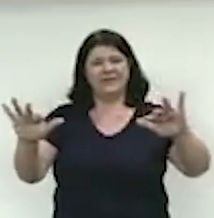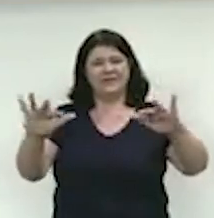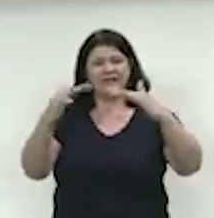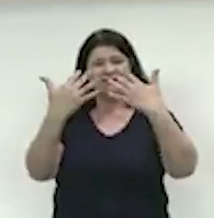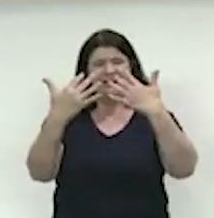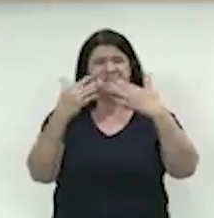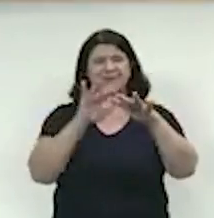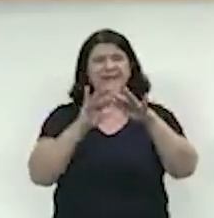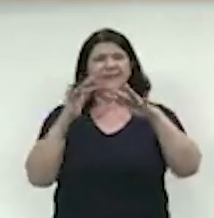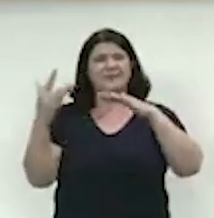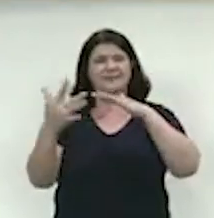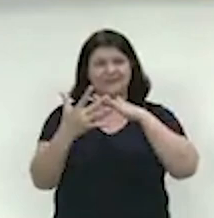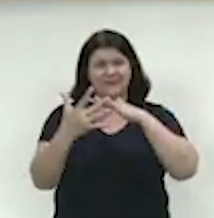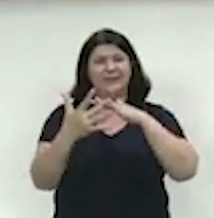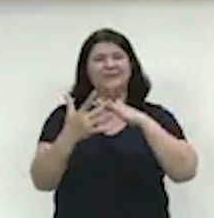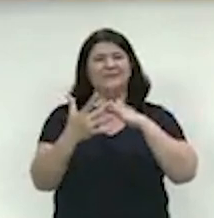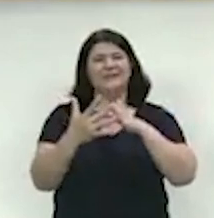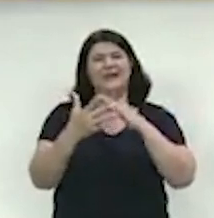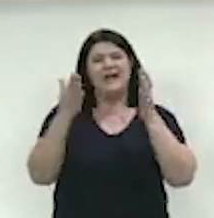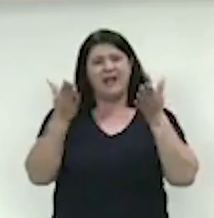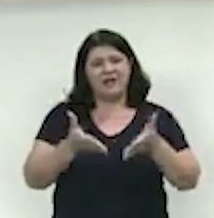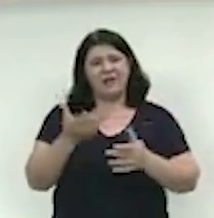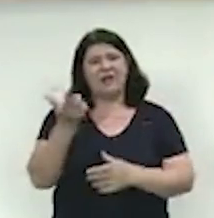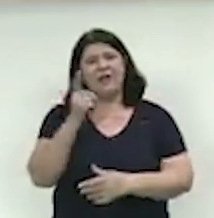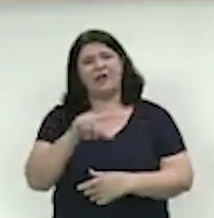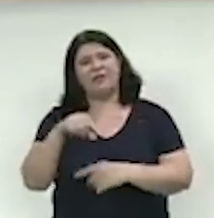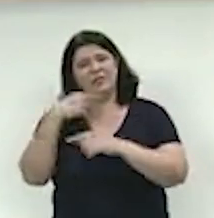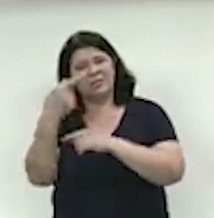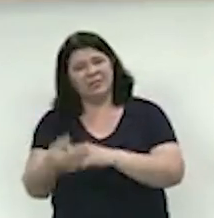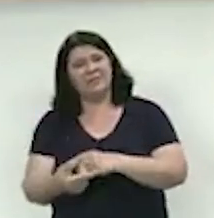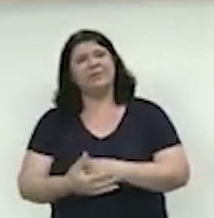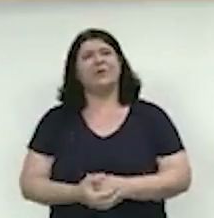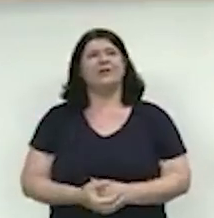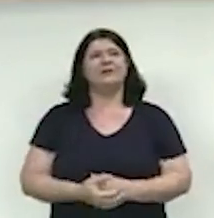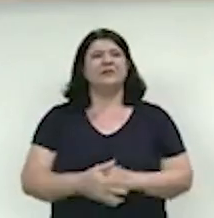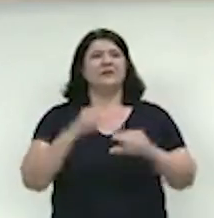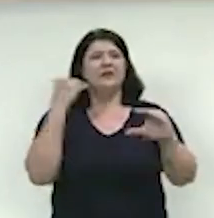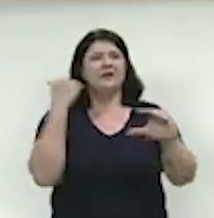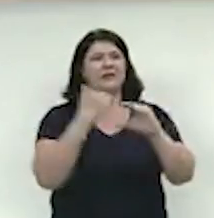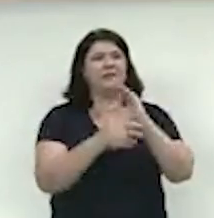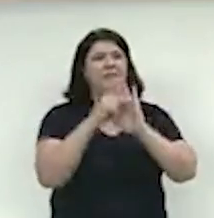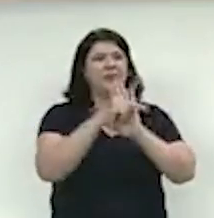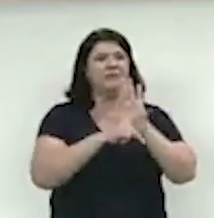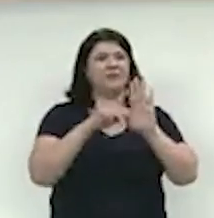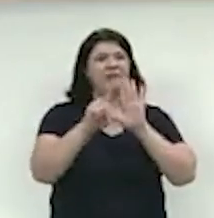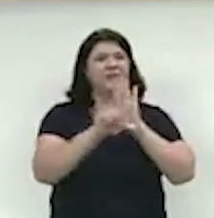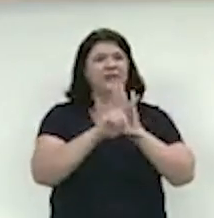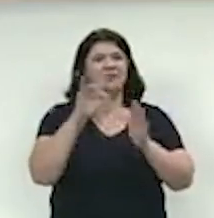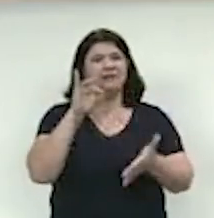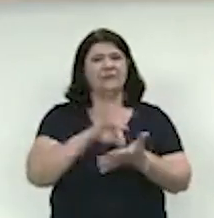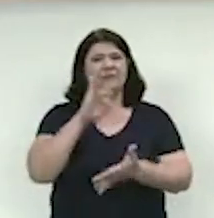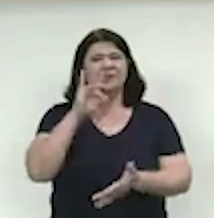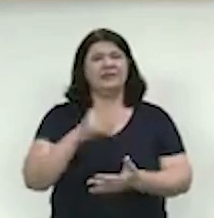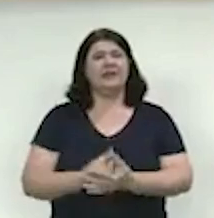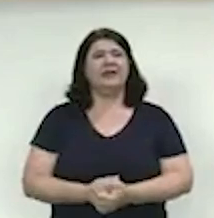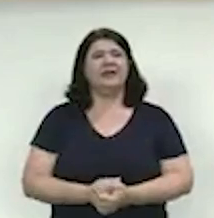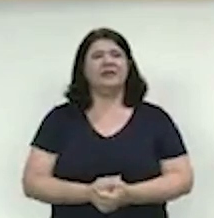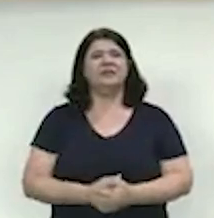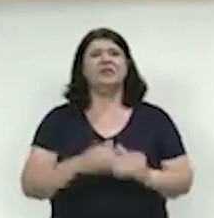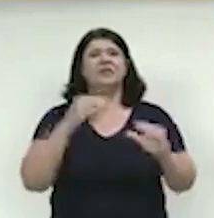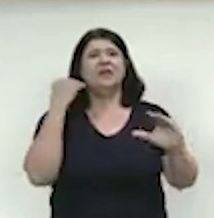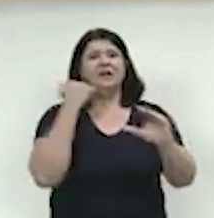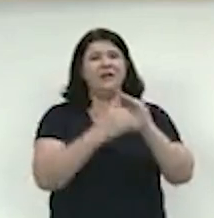das redes sociais agora ou em outro momento. Senhor presidente, gostaria de encaminhar um projeto de lei que na verdade já o